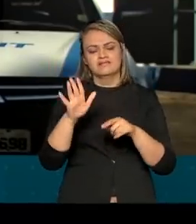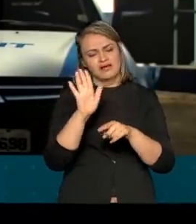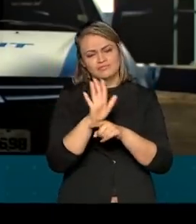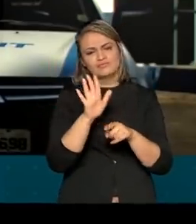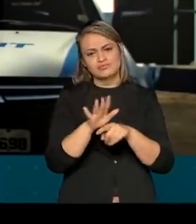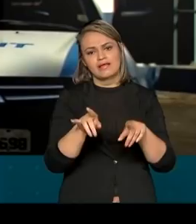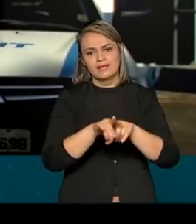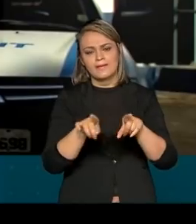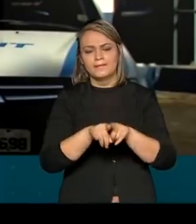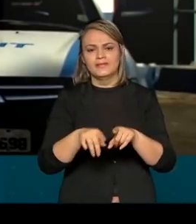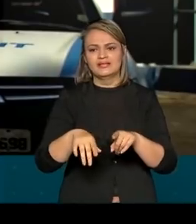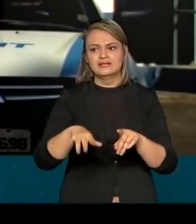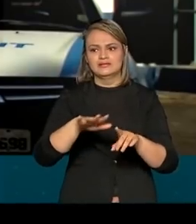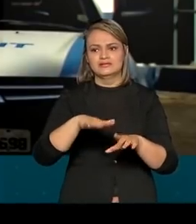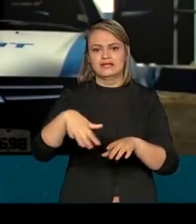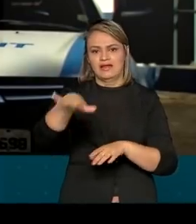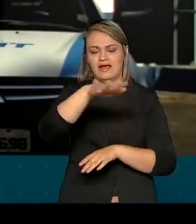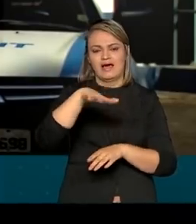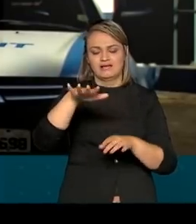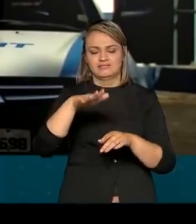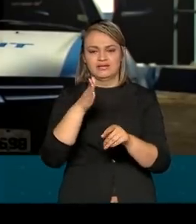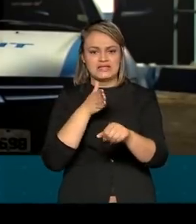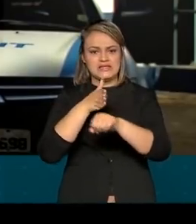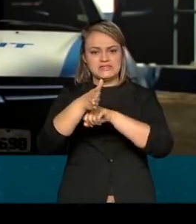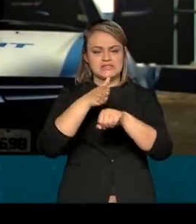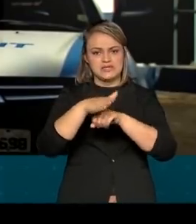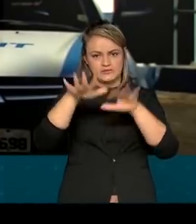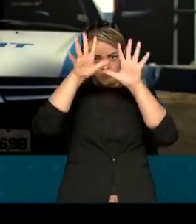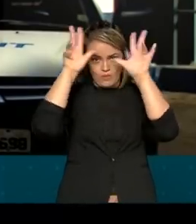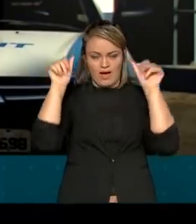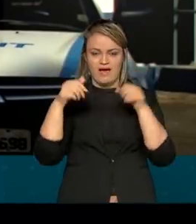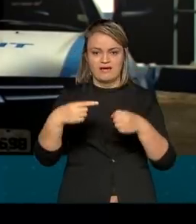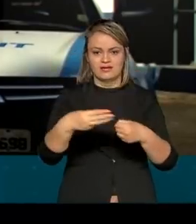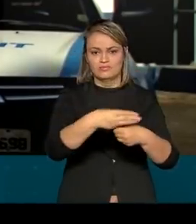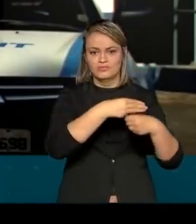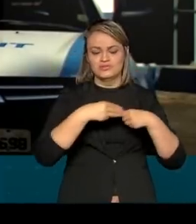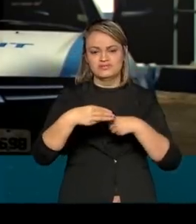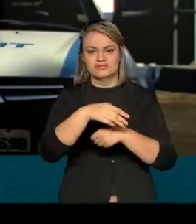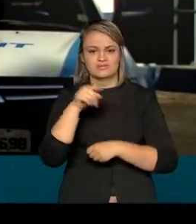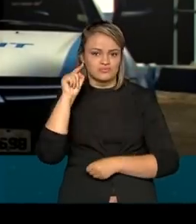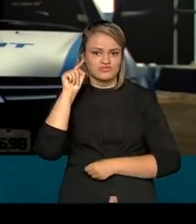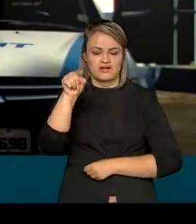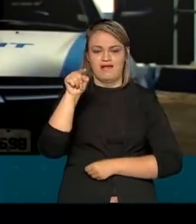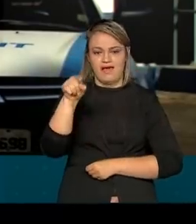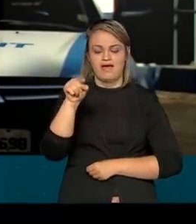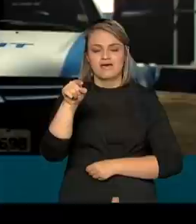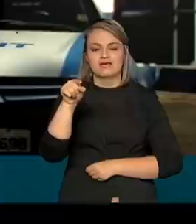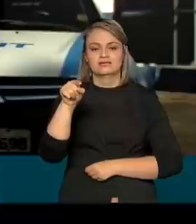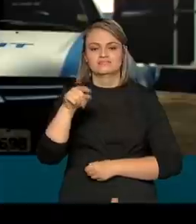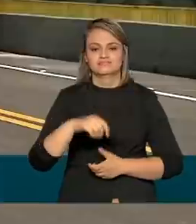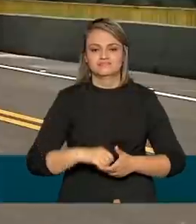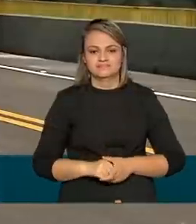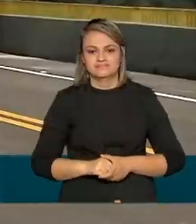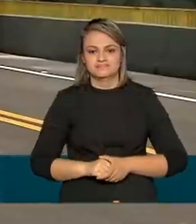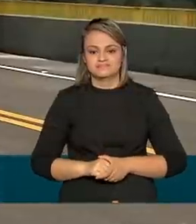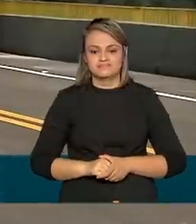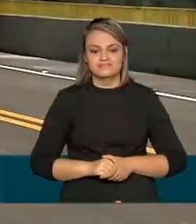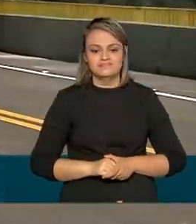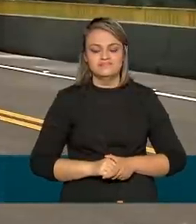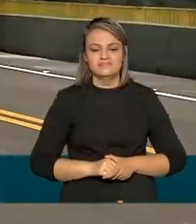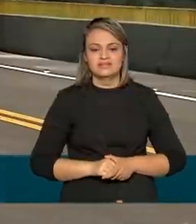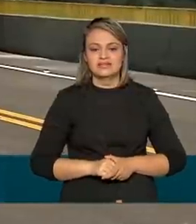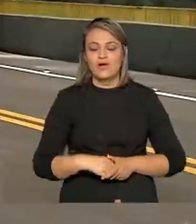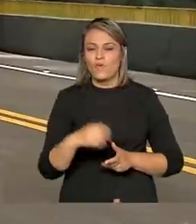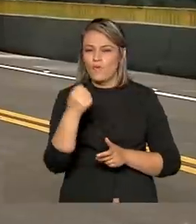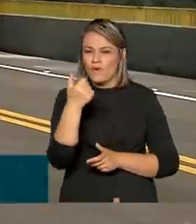do desenvolvimento do estado do Acre, dos municípios, dos distritos, na verdade, após a ponte. Por mais